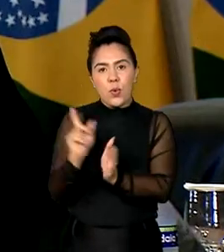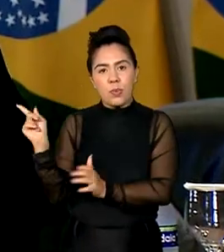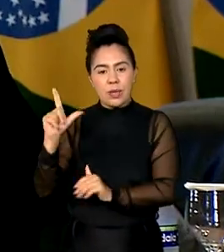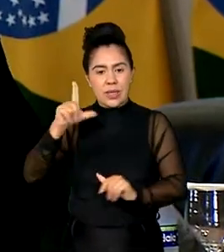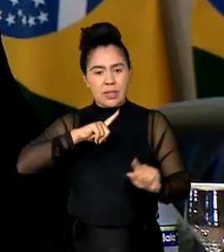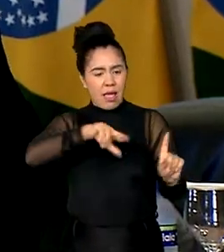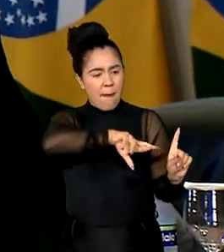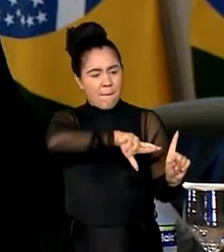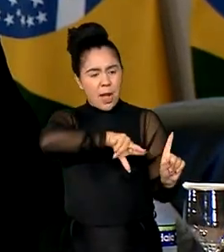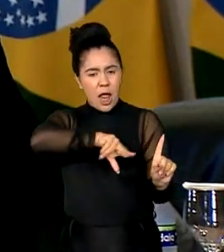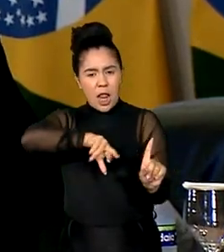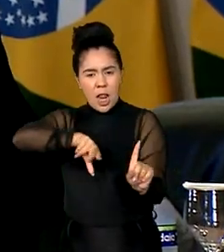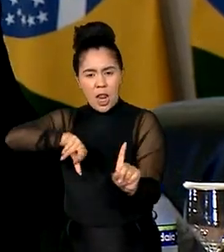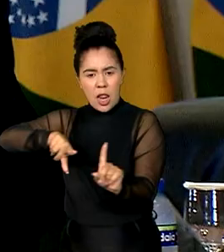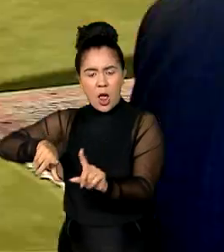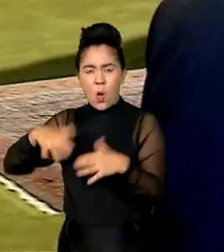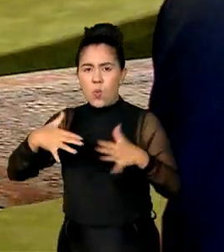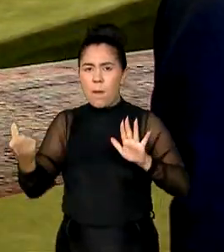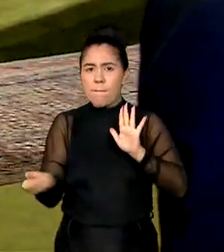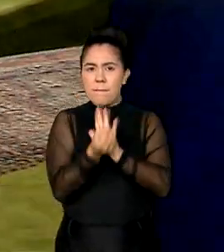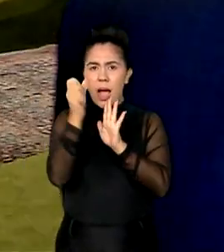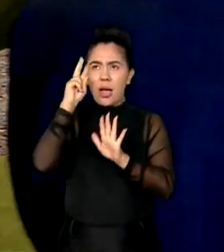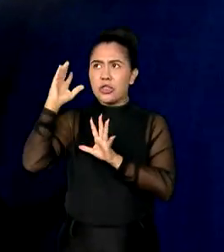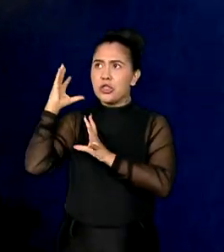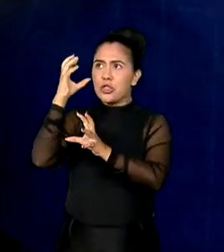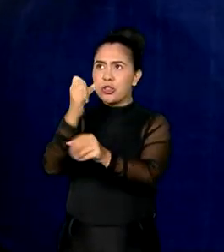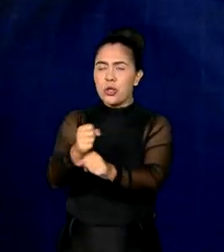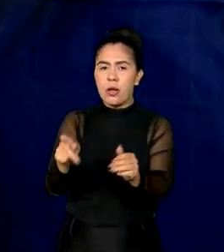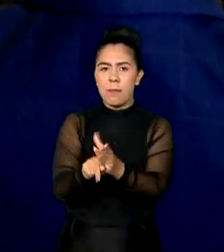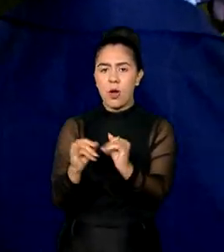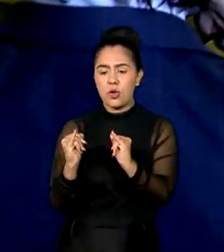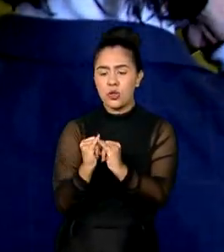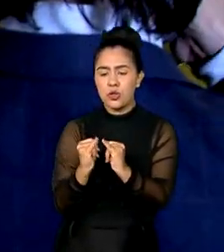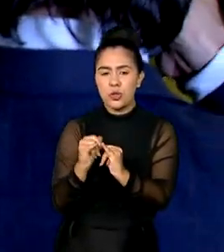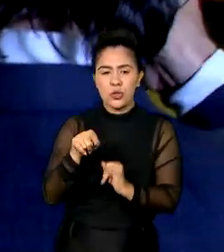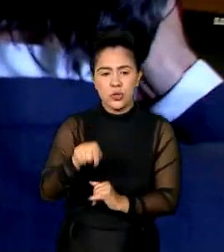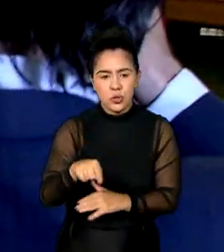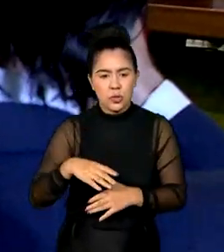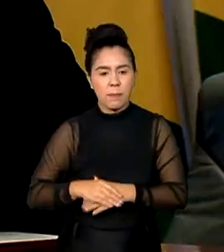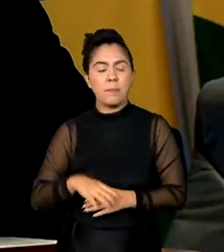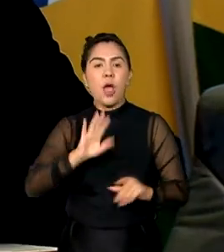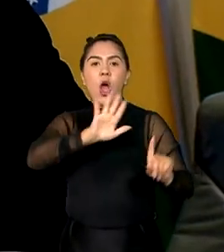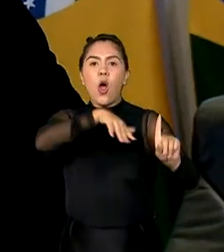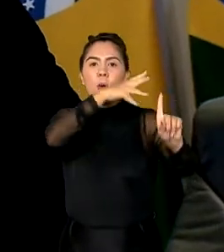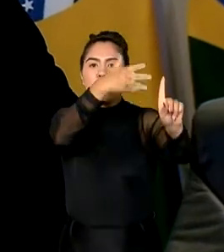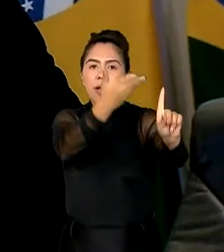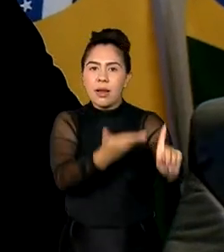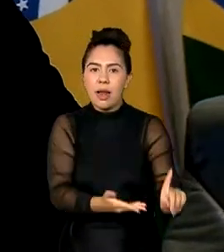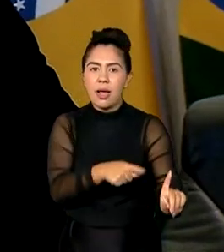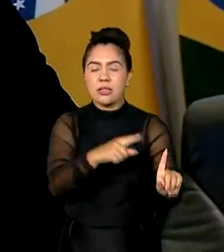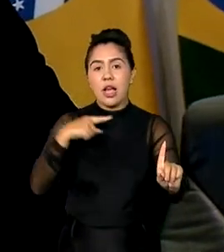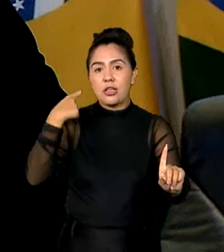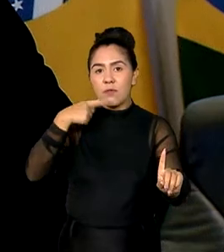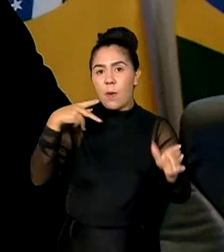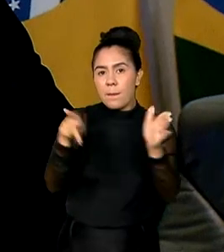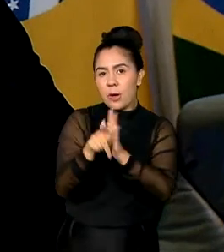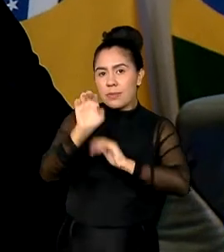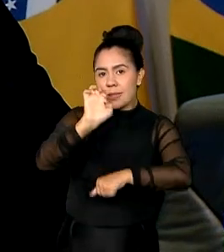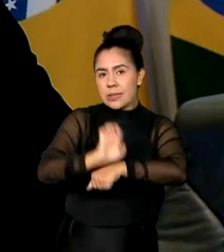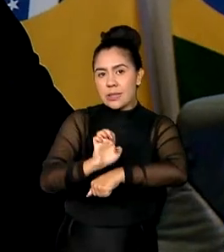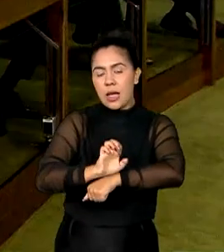história da instituição. A turma recebeu o nome de Esperança Garcia, em homenagem à advogada piauiense,